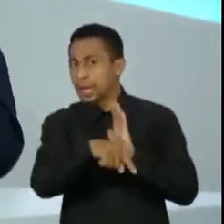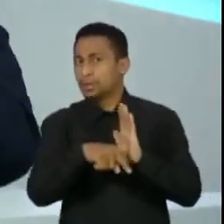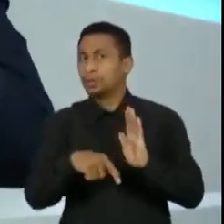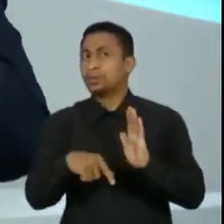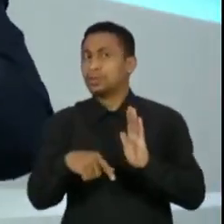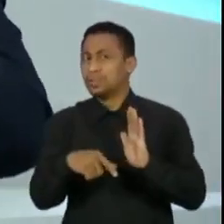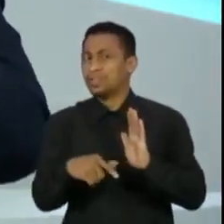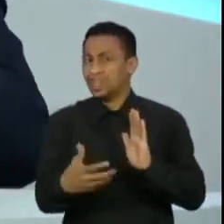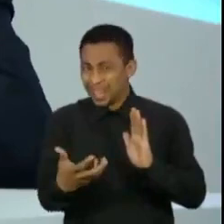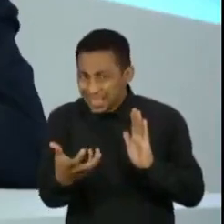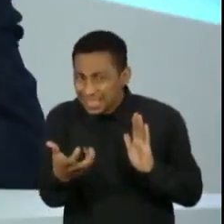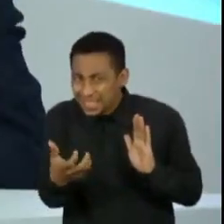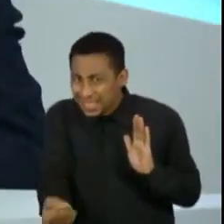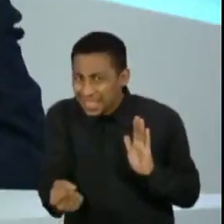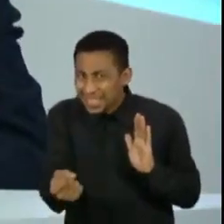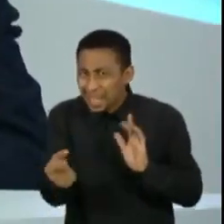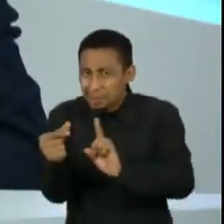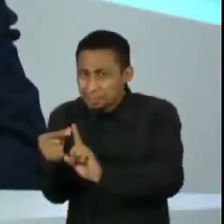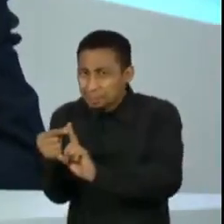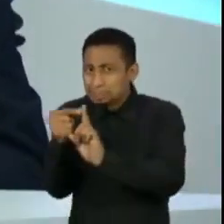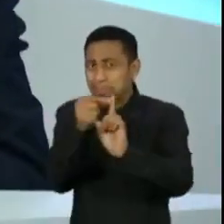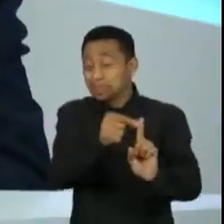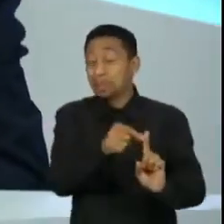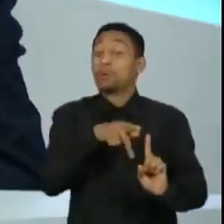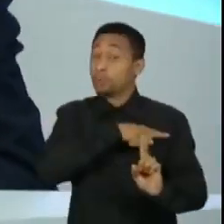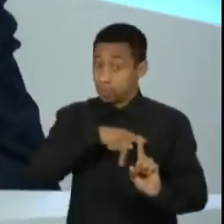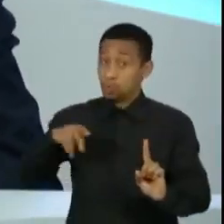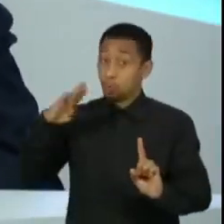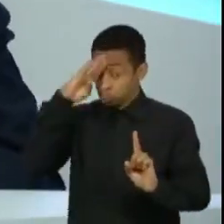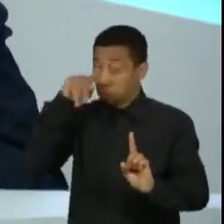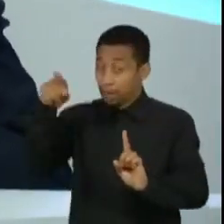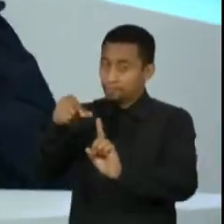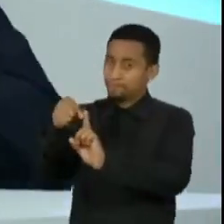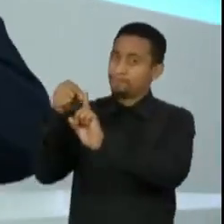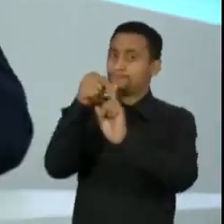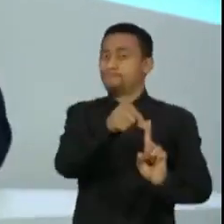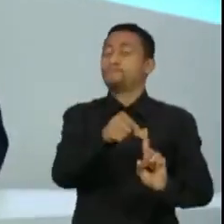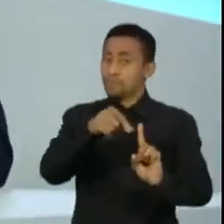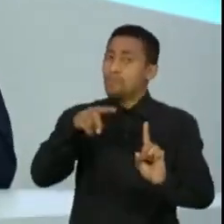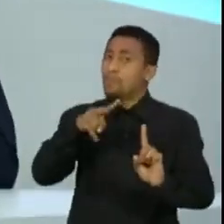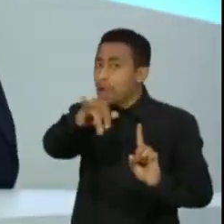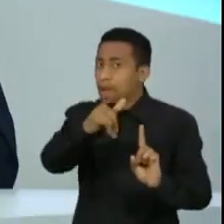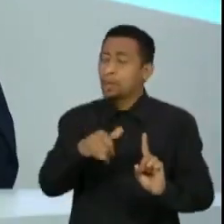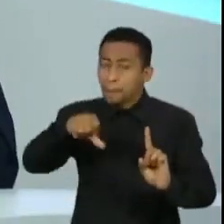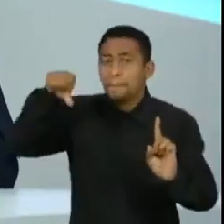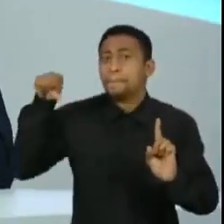ao receber a designação, que provavelmente ele fará, e do pior nome, com toda certeza,